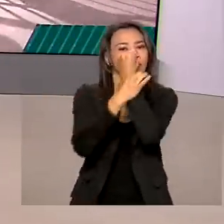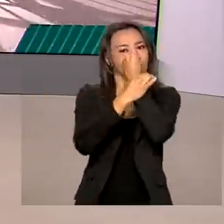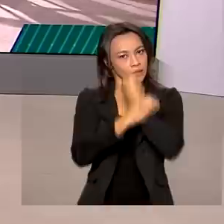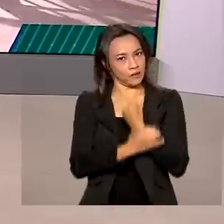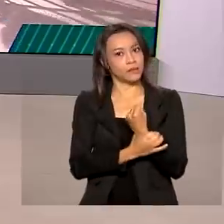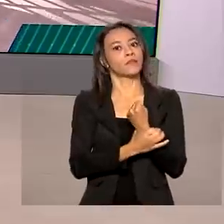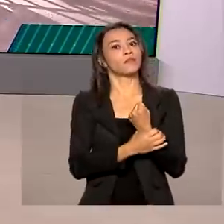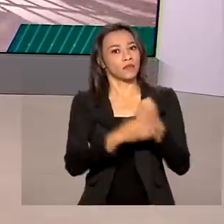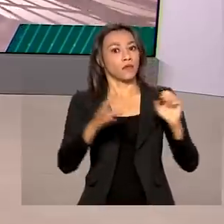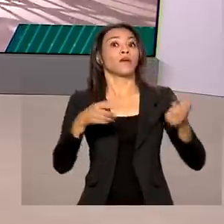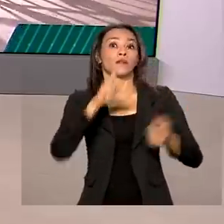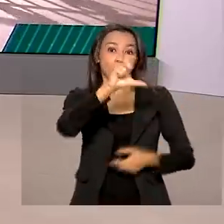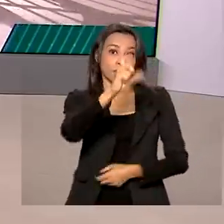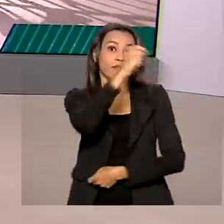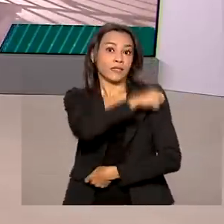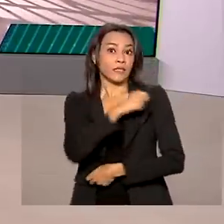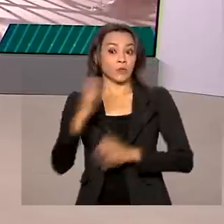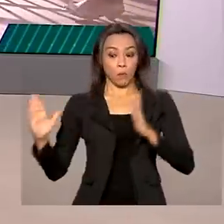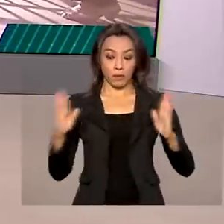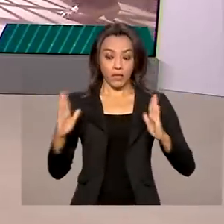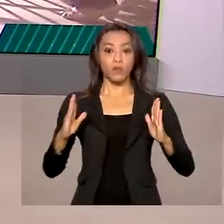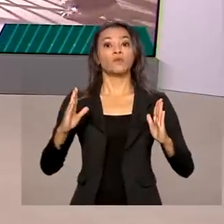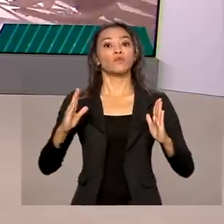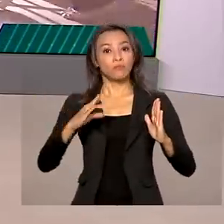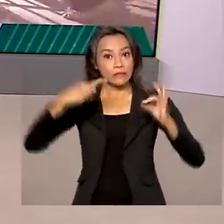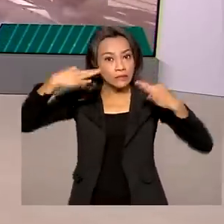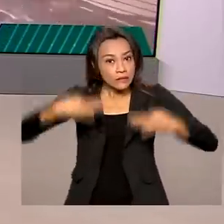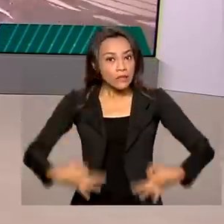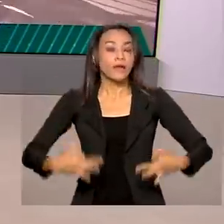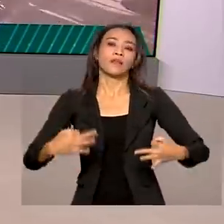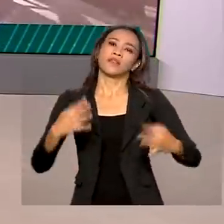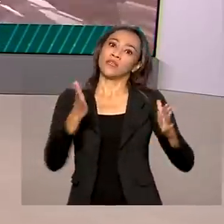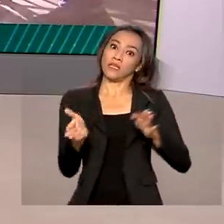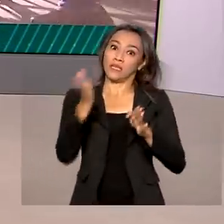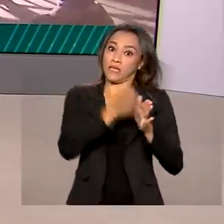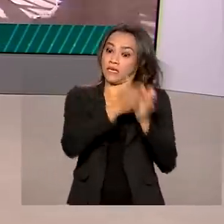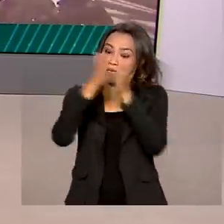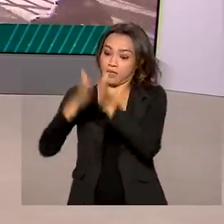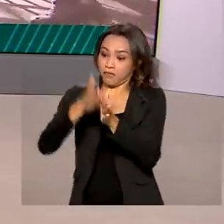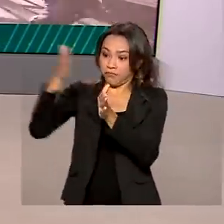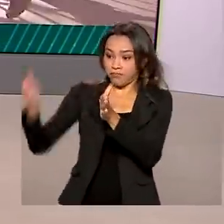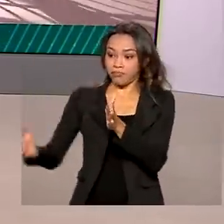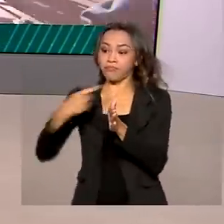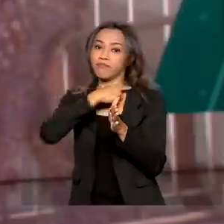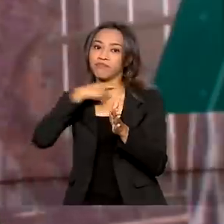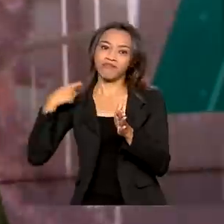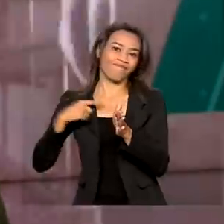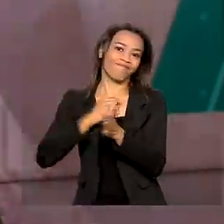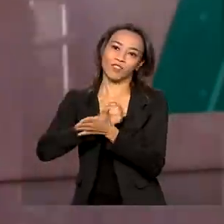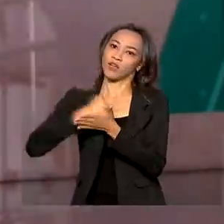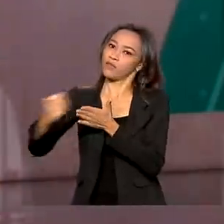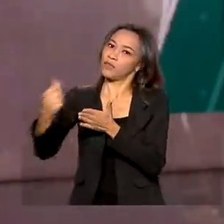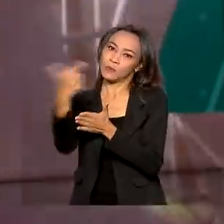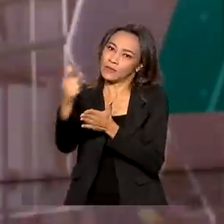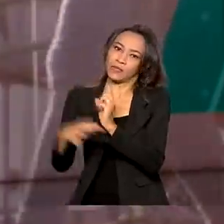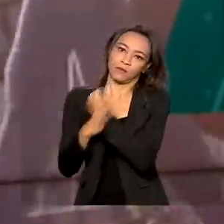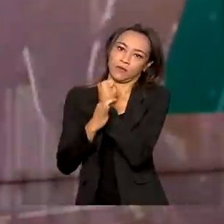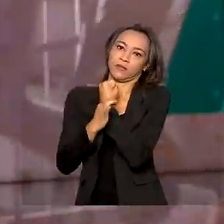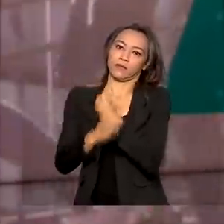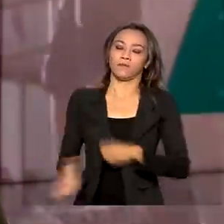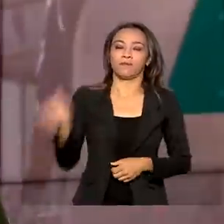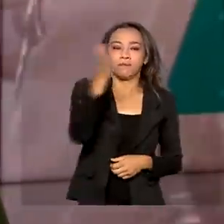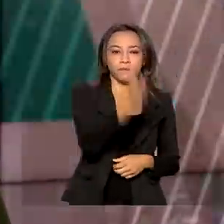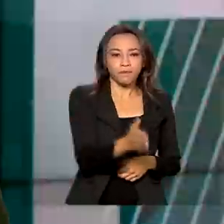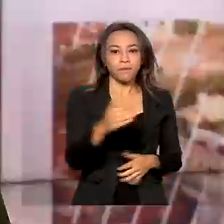dentro do prazo de validade e que doses com prazo expirado não têm essas garantias. E o Ministério da Saúde